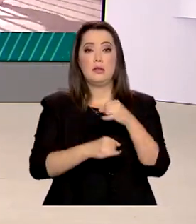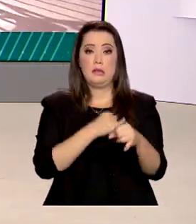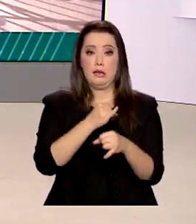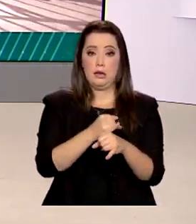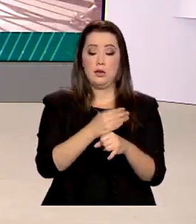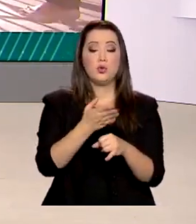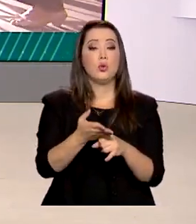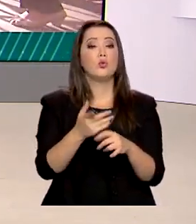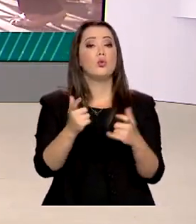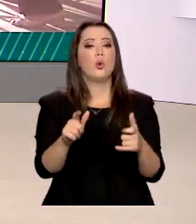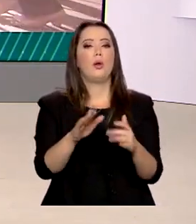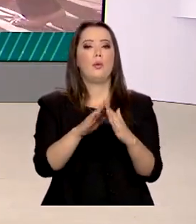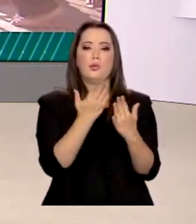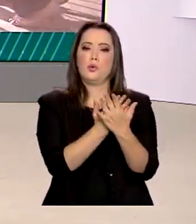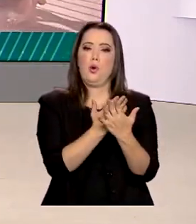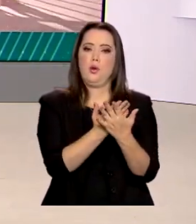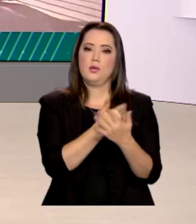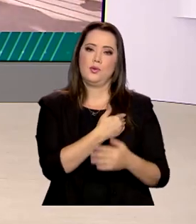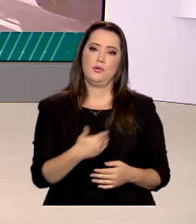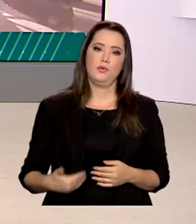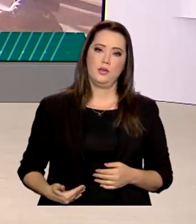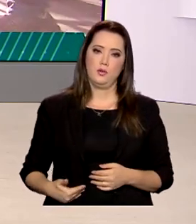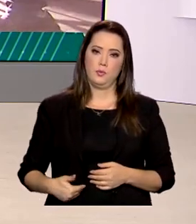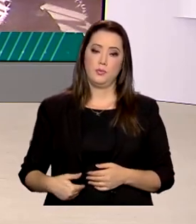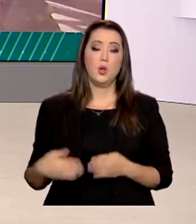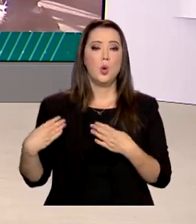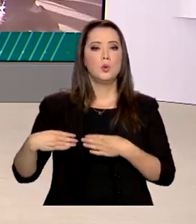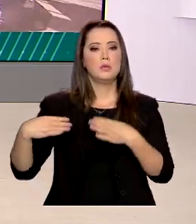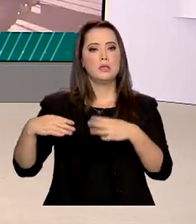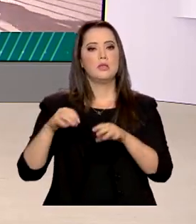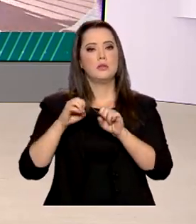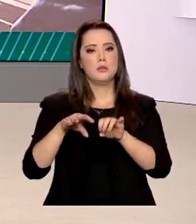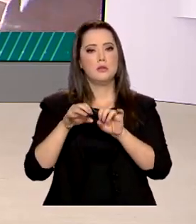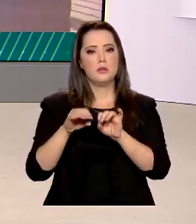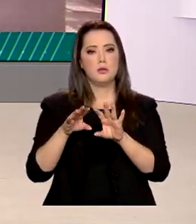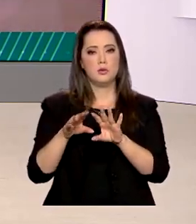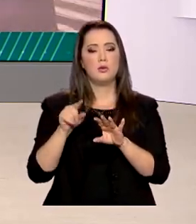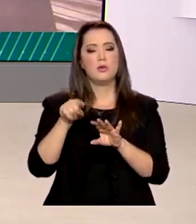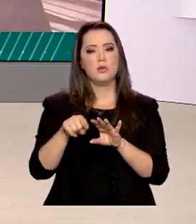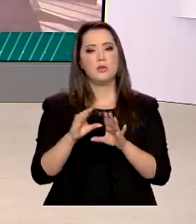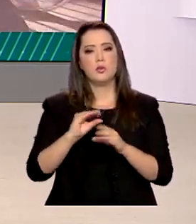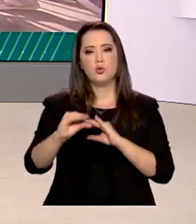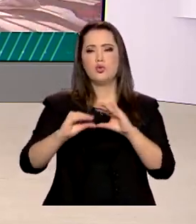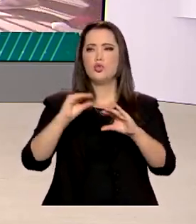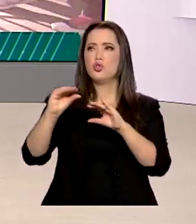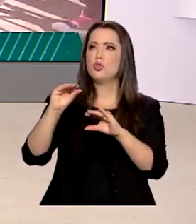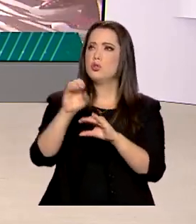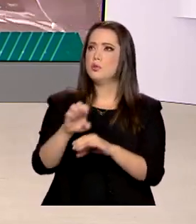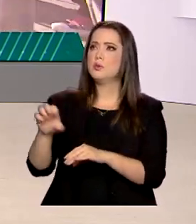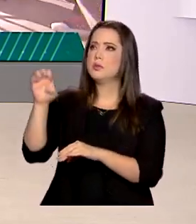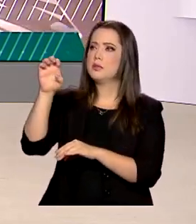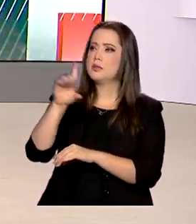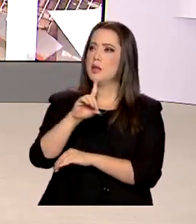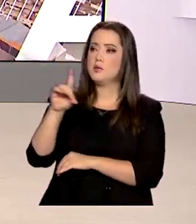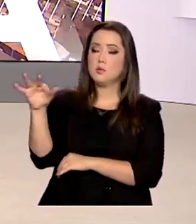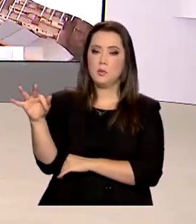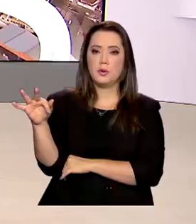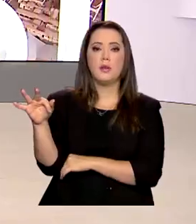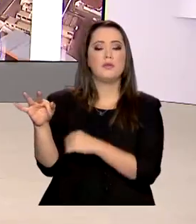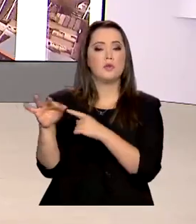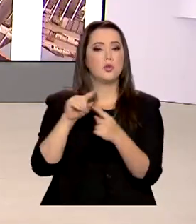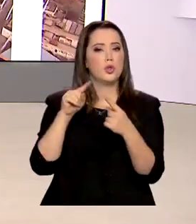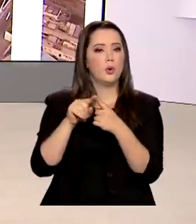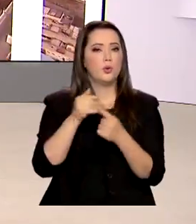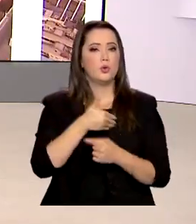O valor será destinado ao Ministério da Educação, que vai encaminhar os recursos para os estados e para o Distrito Federal. De acordo com o governo,